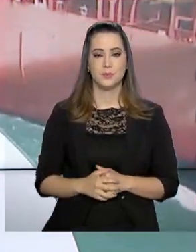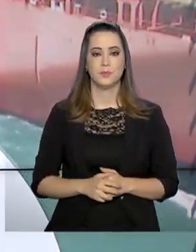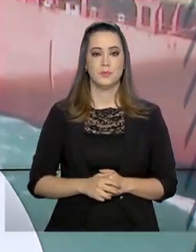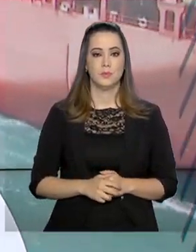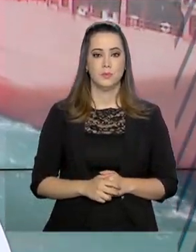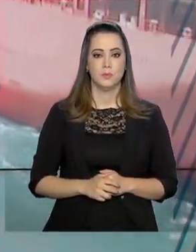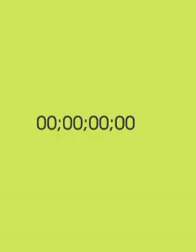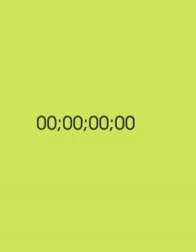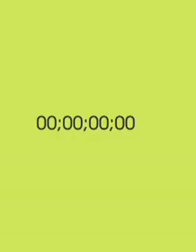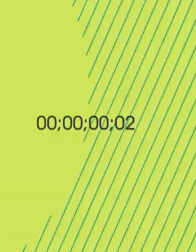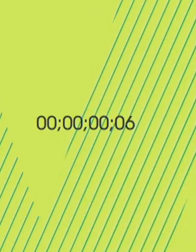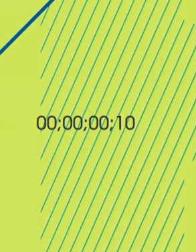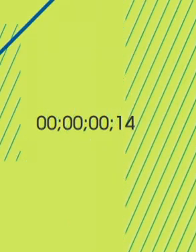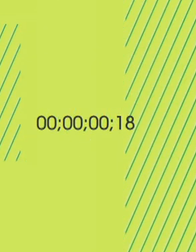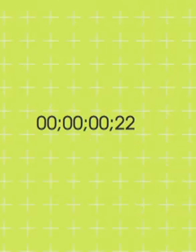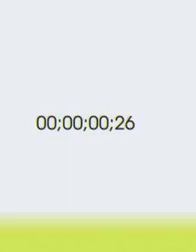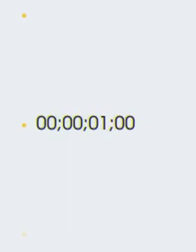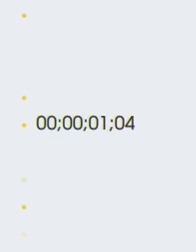edição.